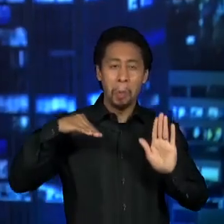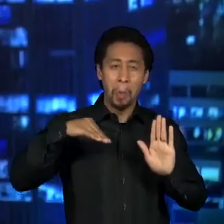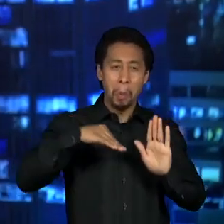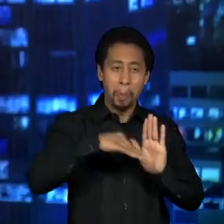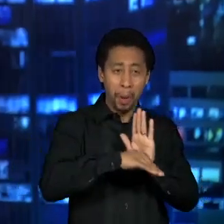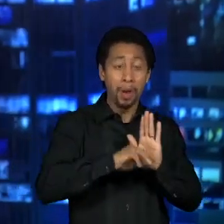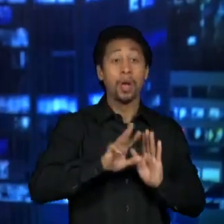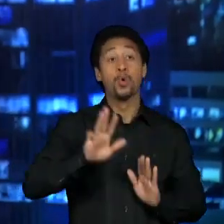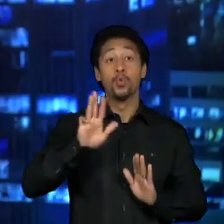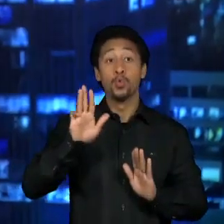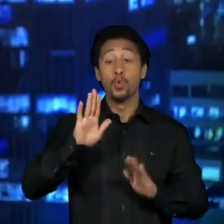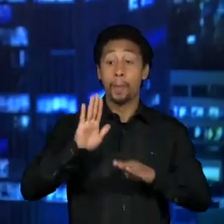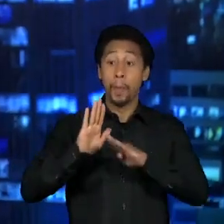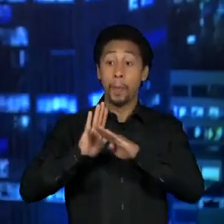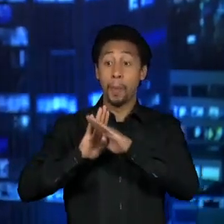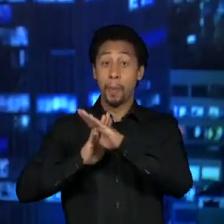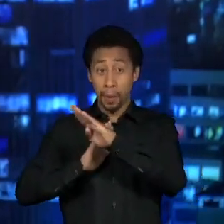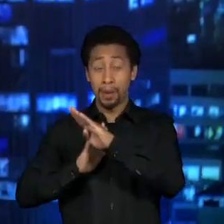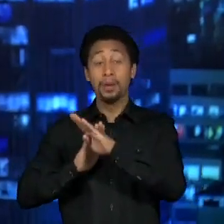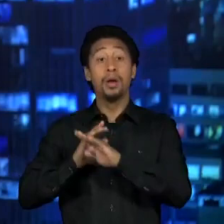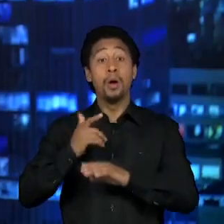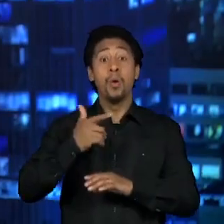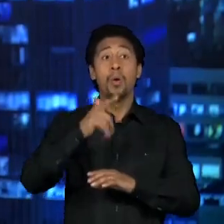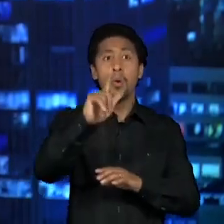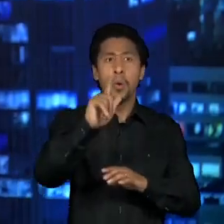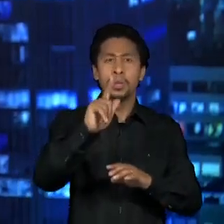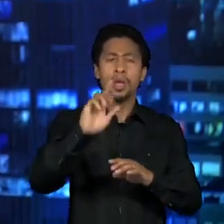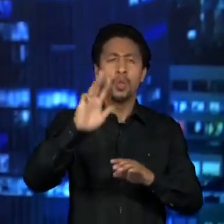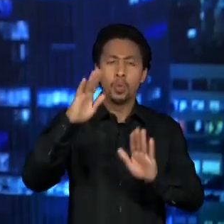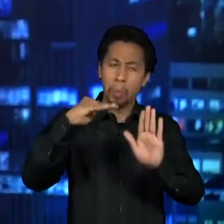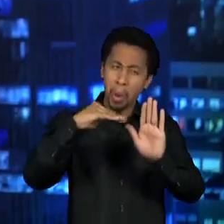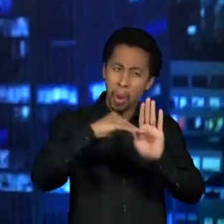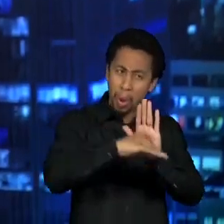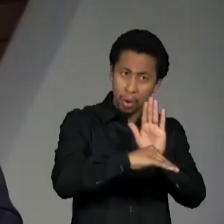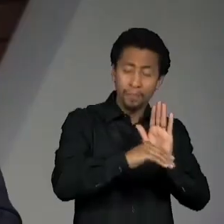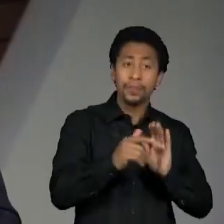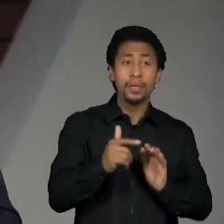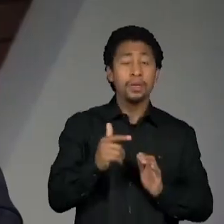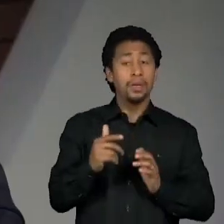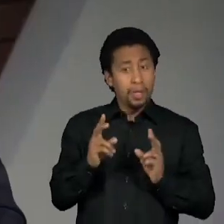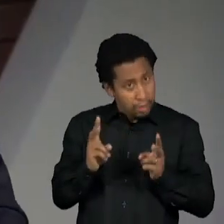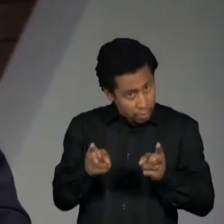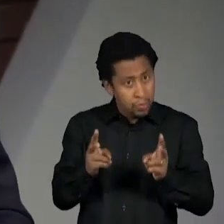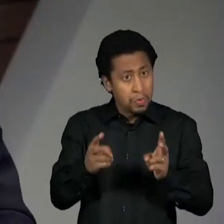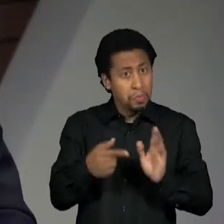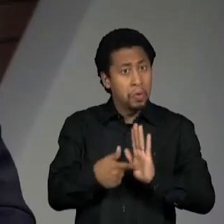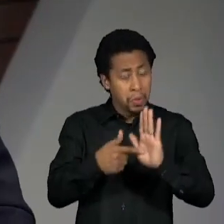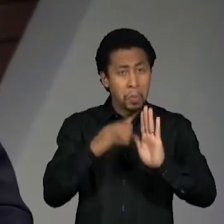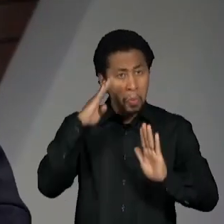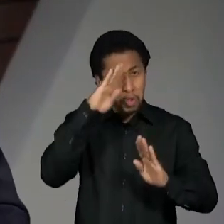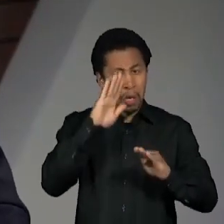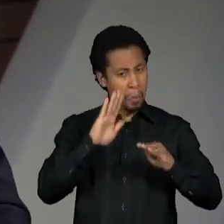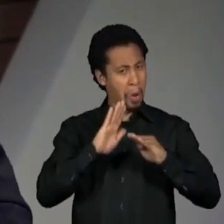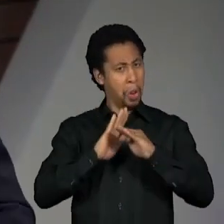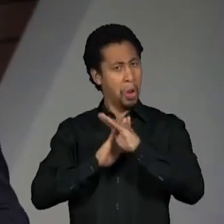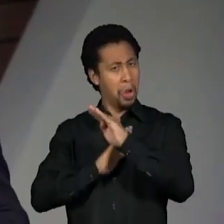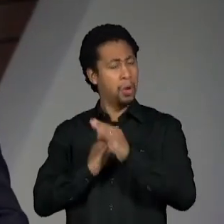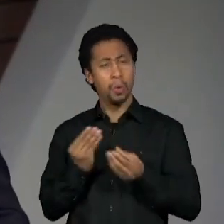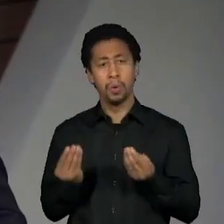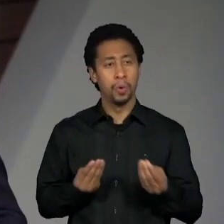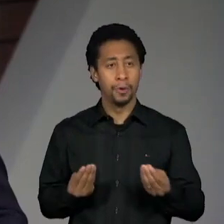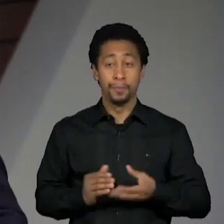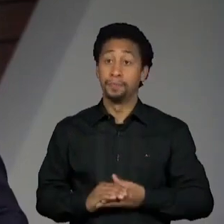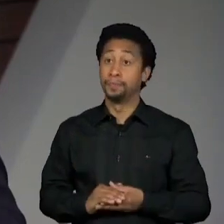do Lula, e na outra uma tendência de queda, e em ambas uma tendência de alta do Bolsonaro. Então vamos por partes, né? Primeiro, o voto